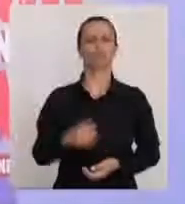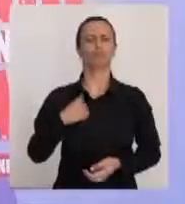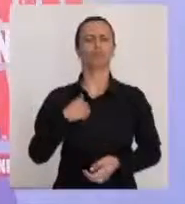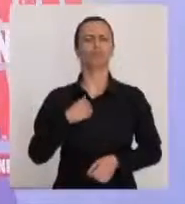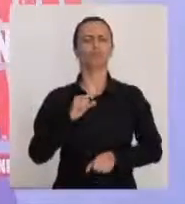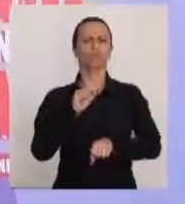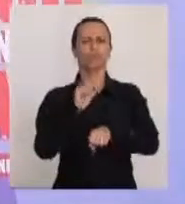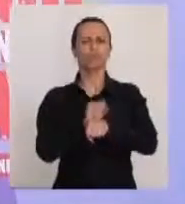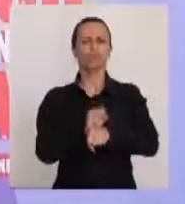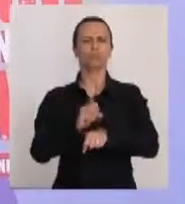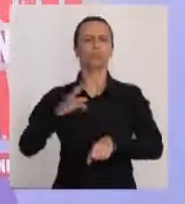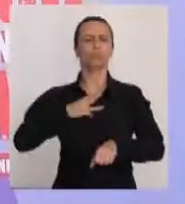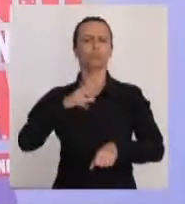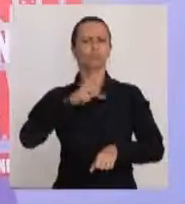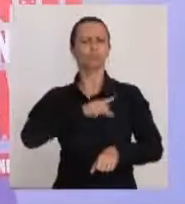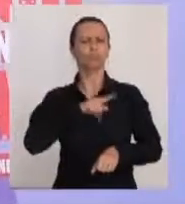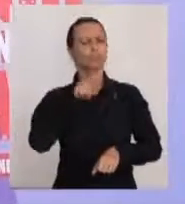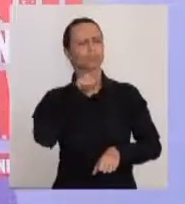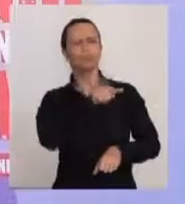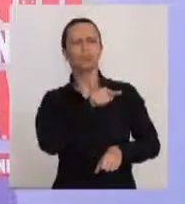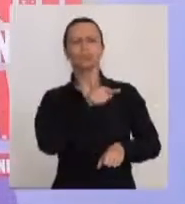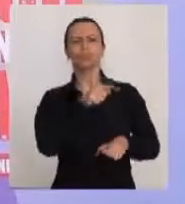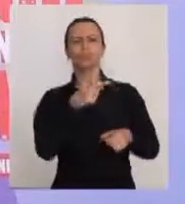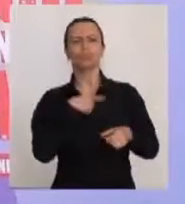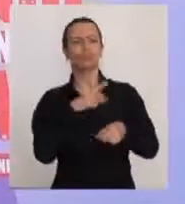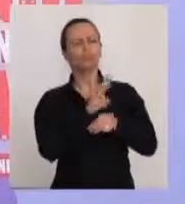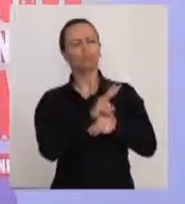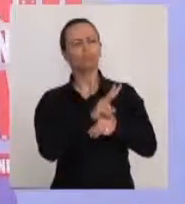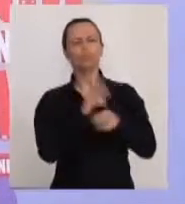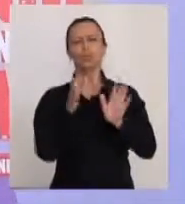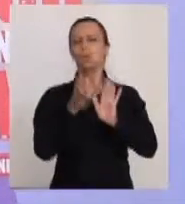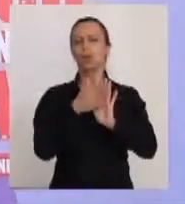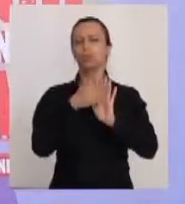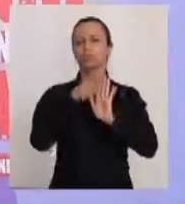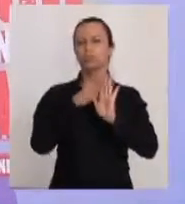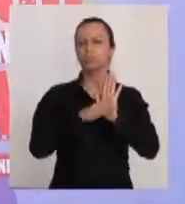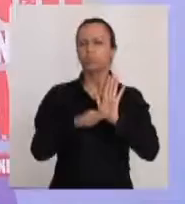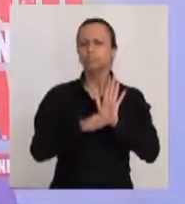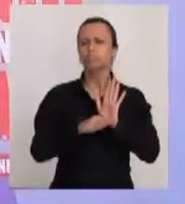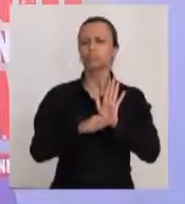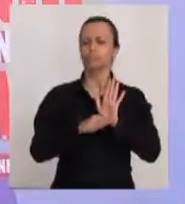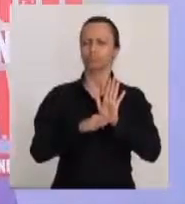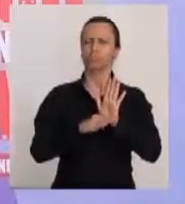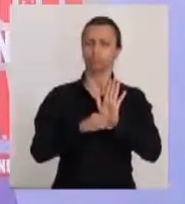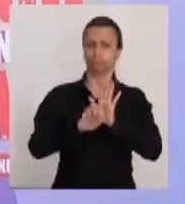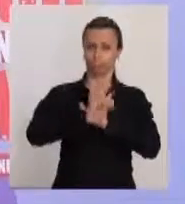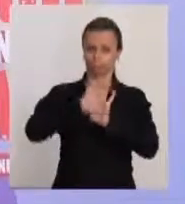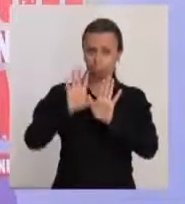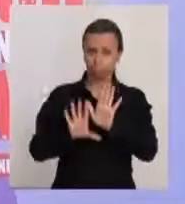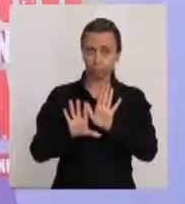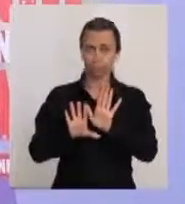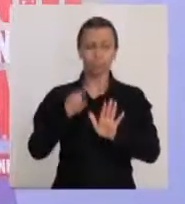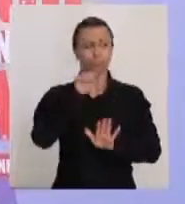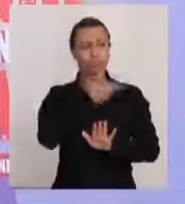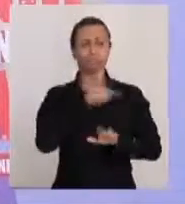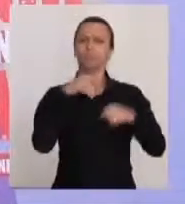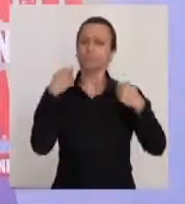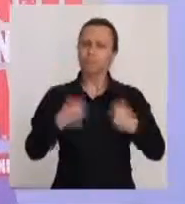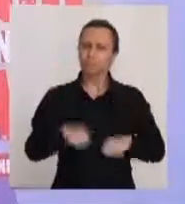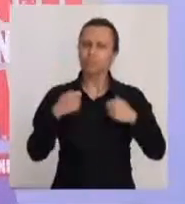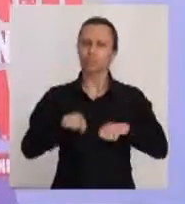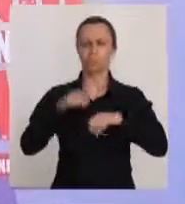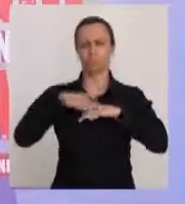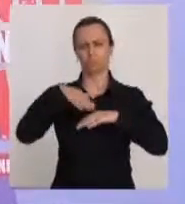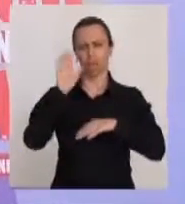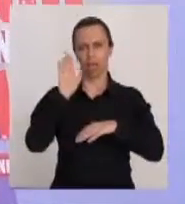O que eu espero do Ministério Público em relação às políticas e à pauta LGBT é que o Ministério Público possa